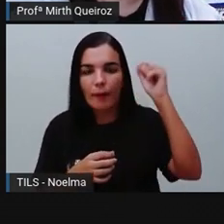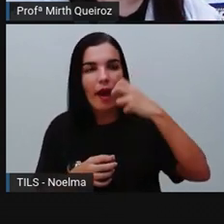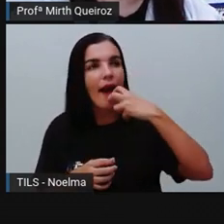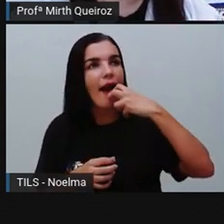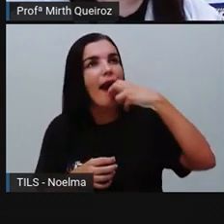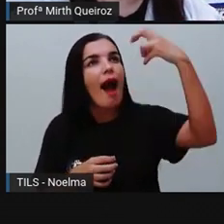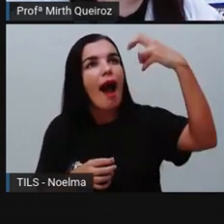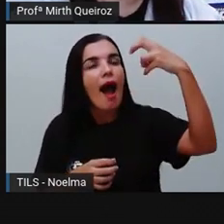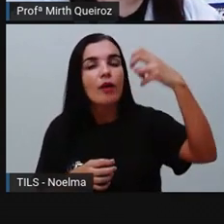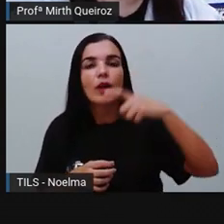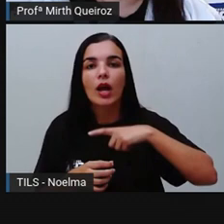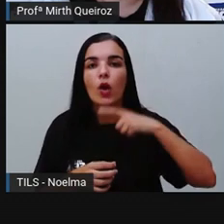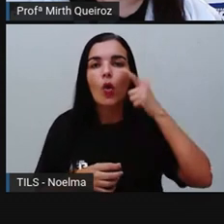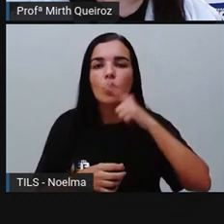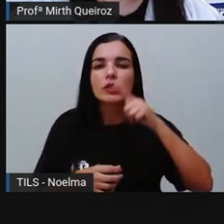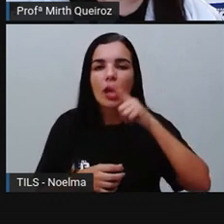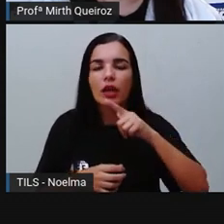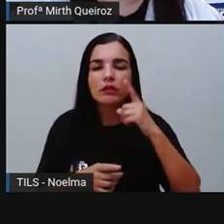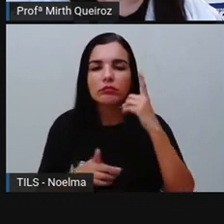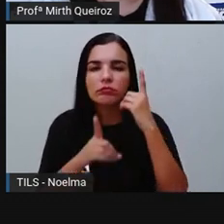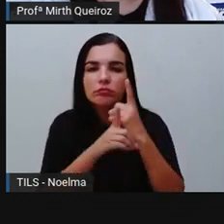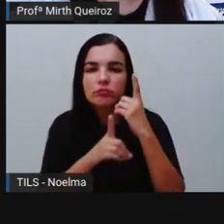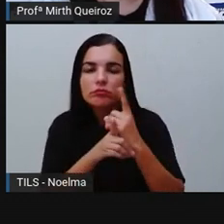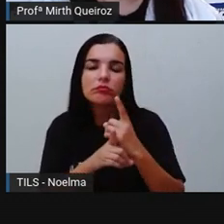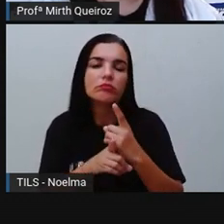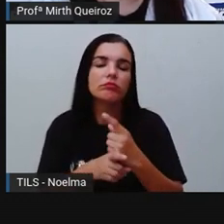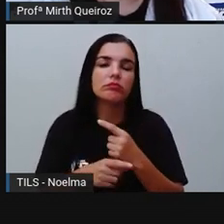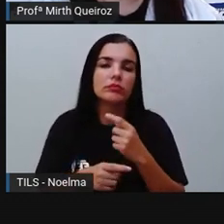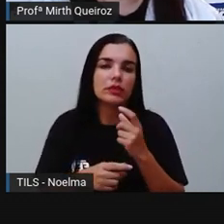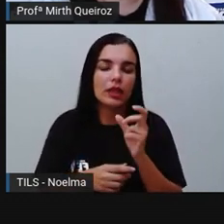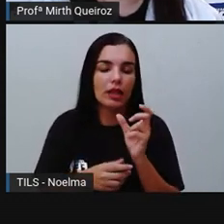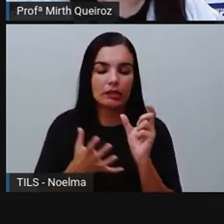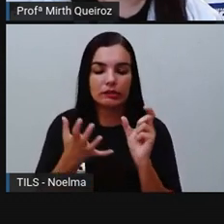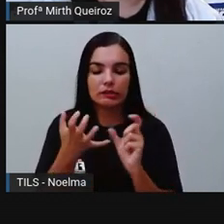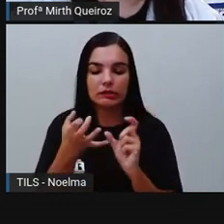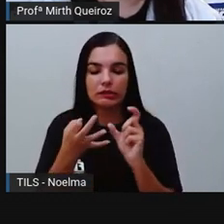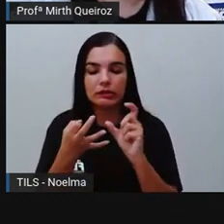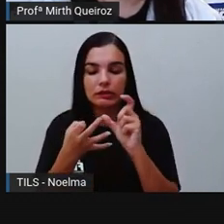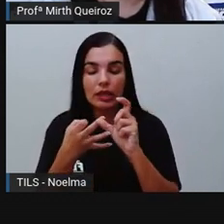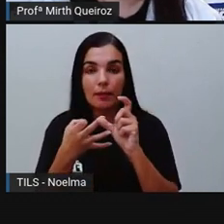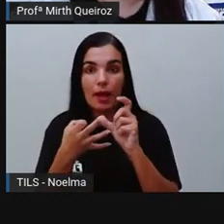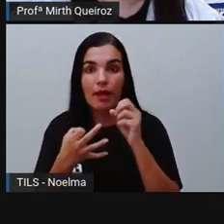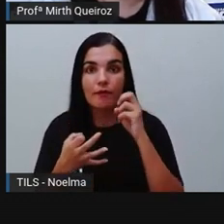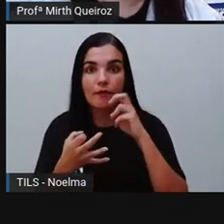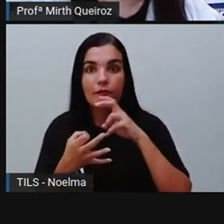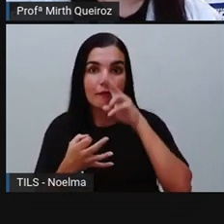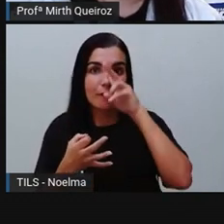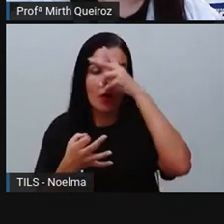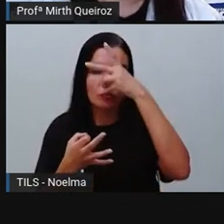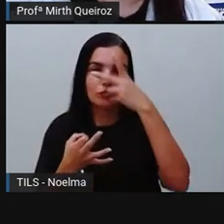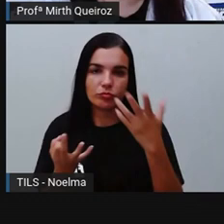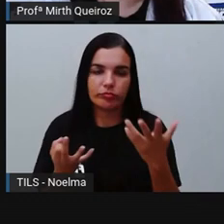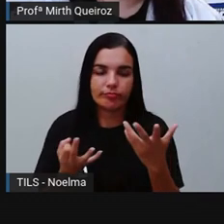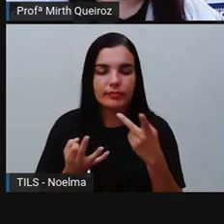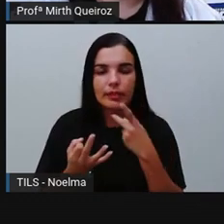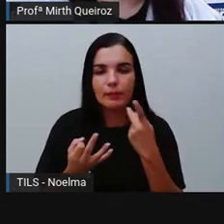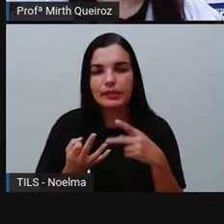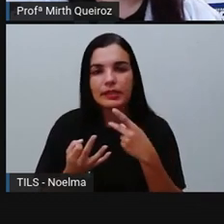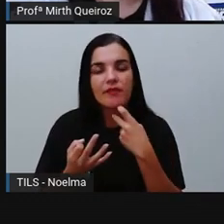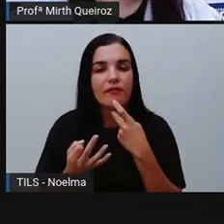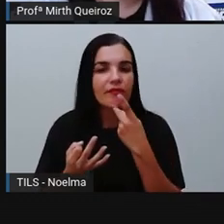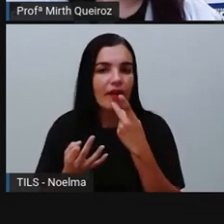consegue identificar qual é a sílaba tônica. Olha só. Liquidificador. Qual é a mais forte? Liquidificador.